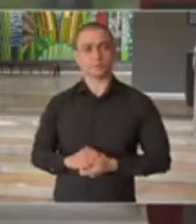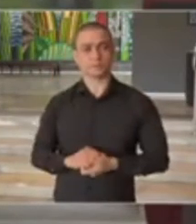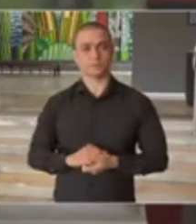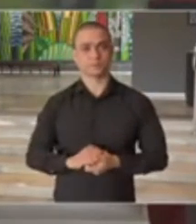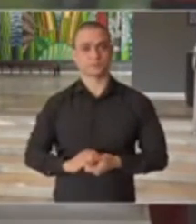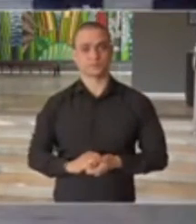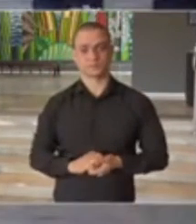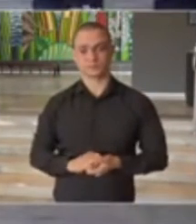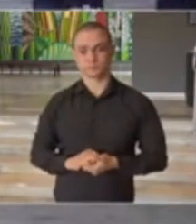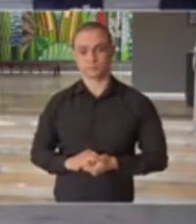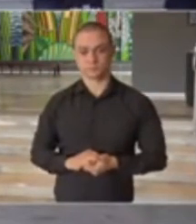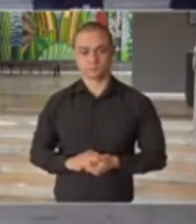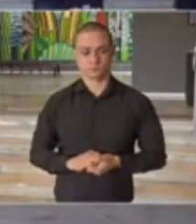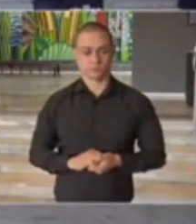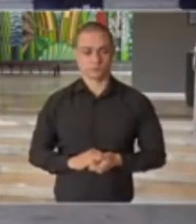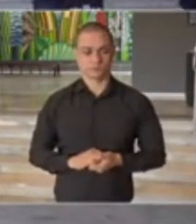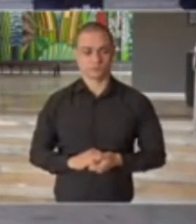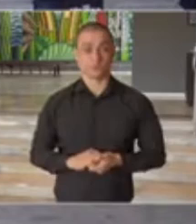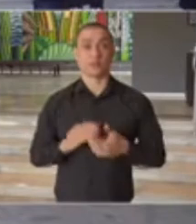de São Paulo.